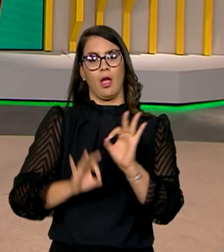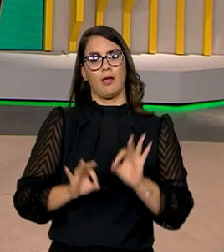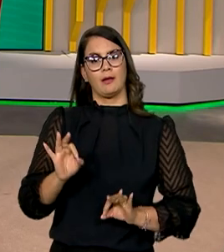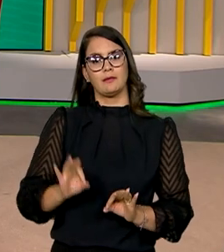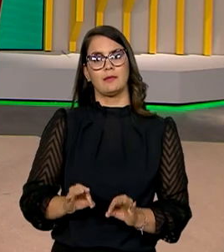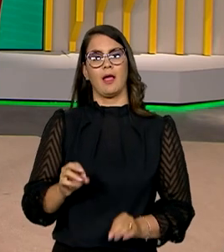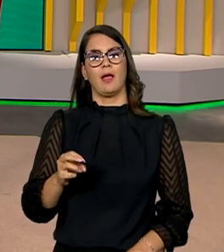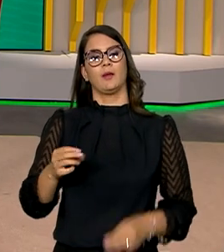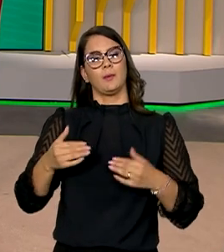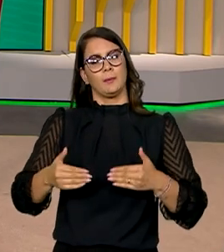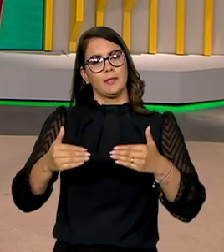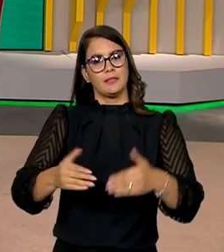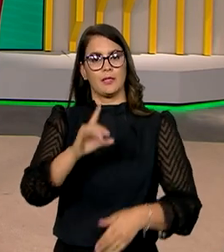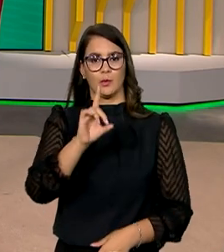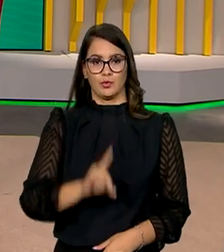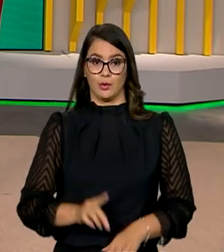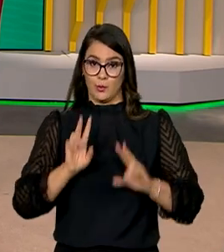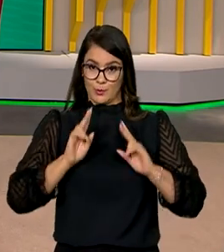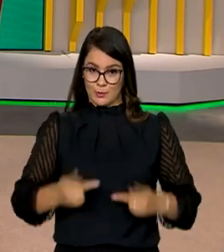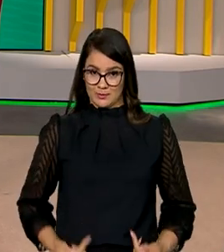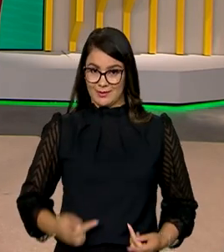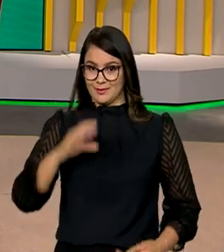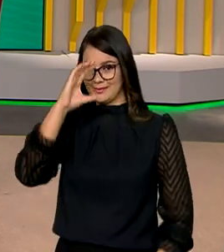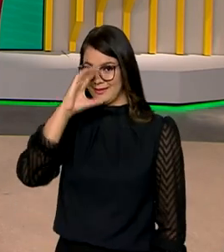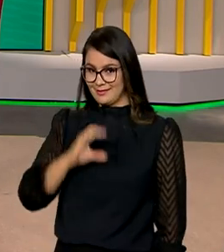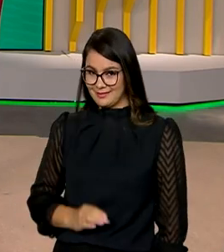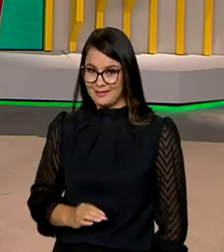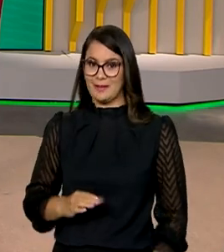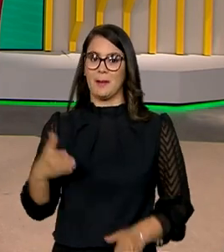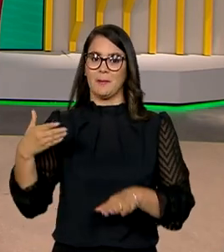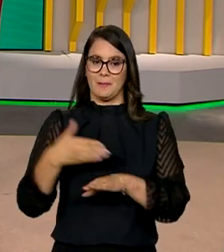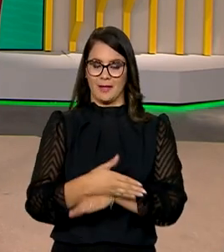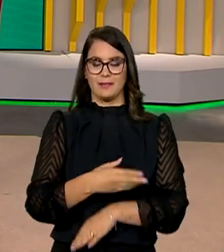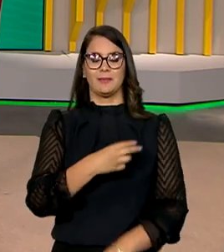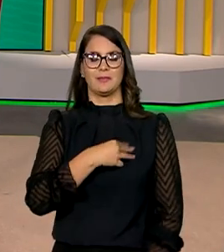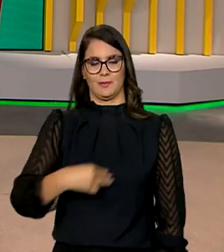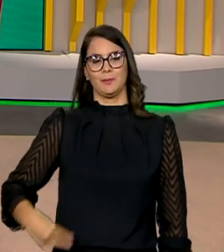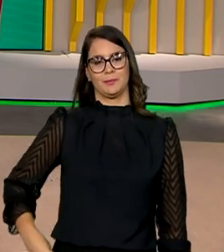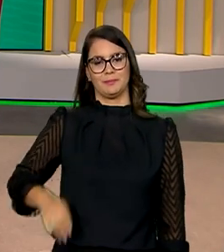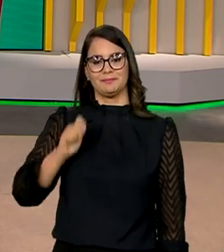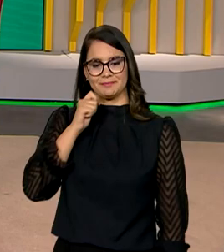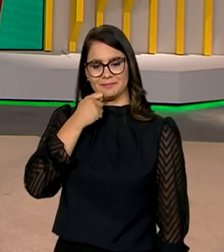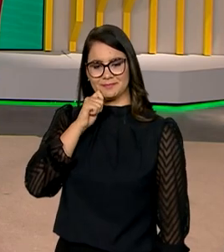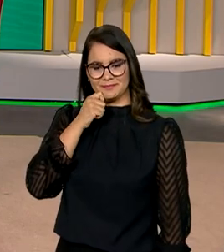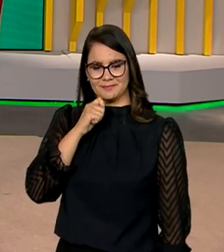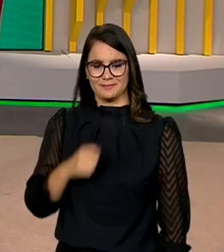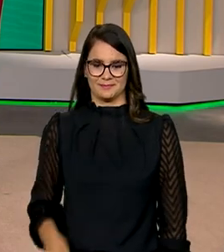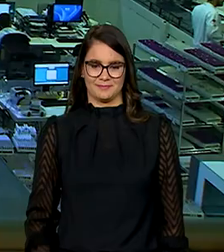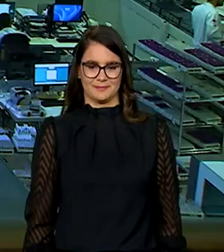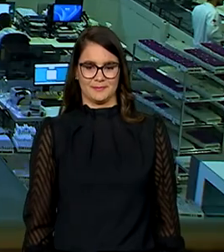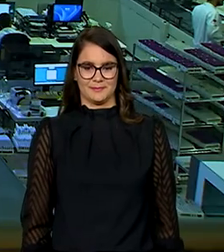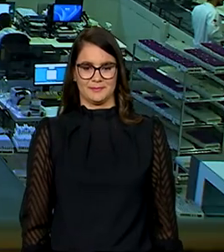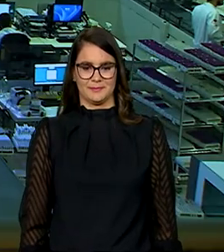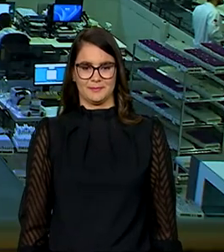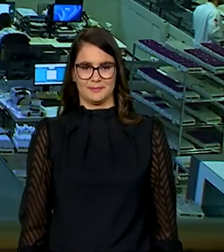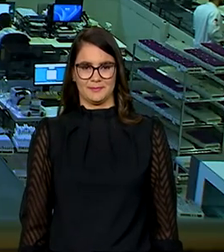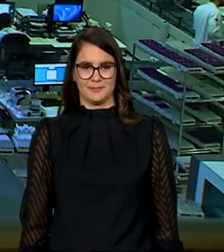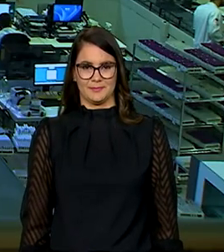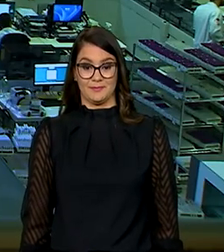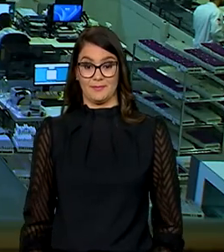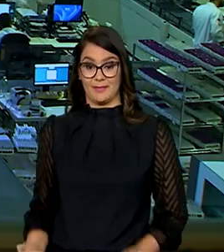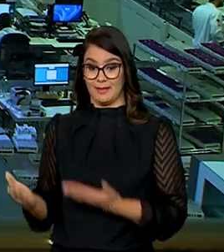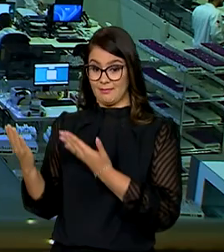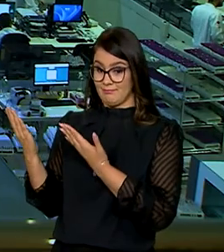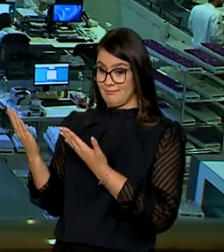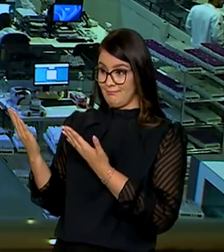organizado pelo Ministério dos Direitos Humanos e da Cidadania, com a participação do ministro Silvio Almeida. Este